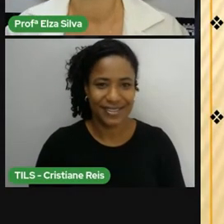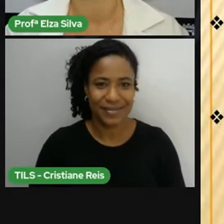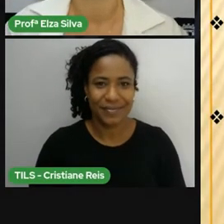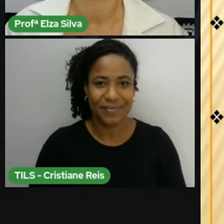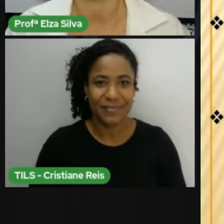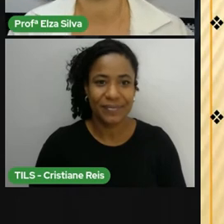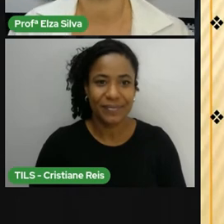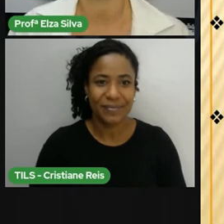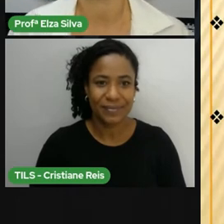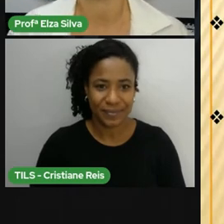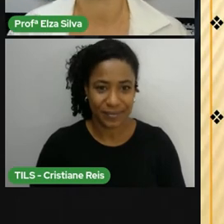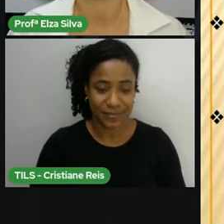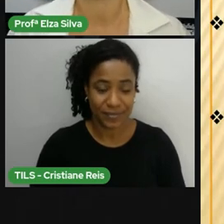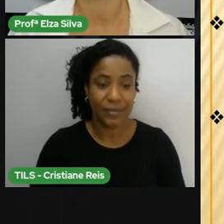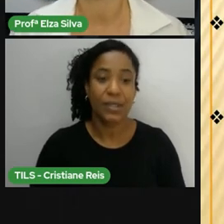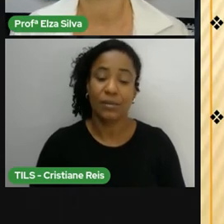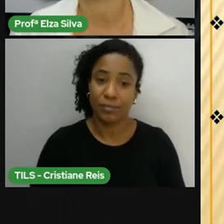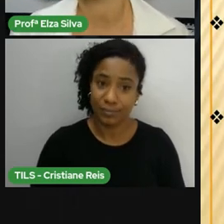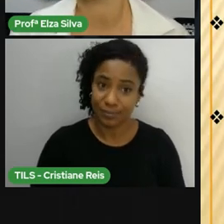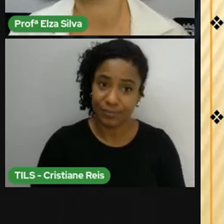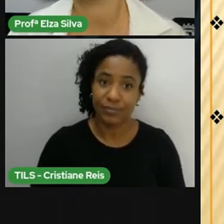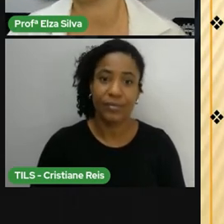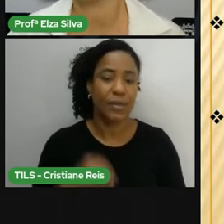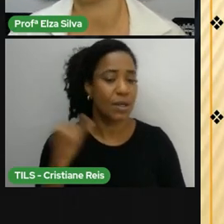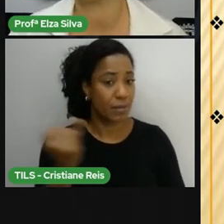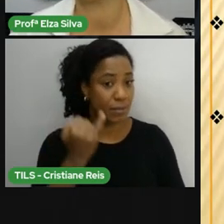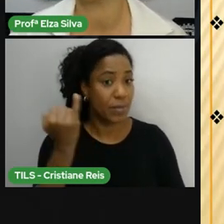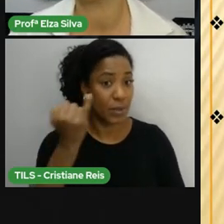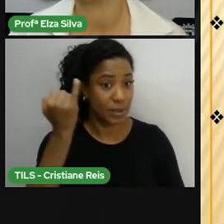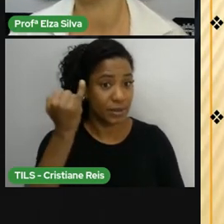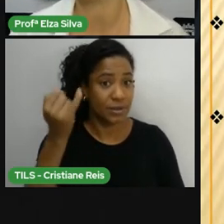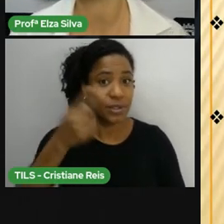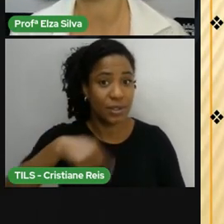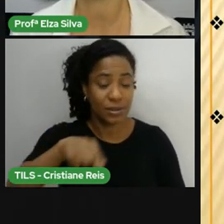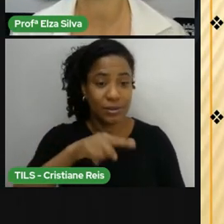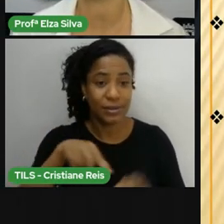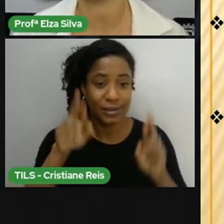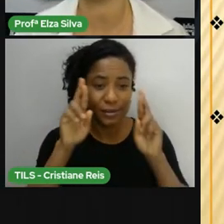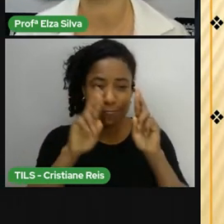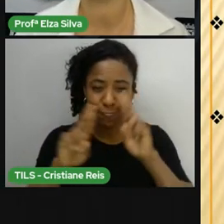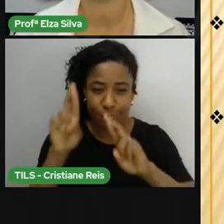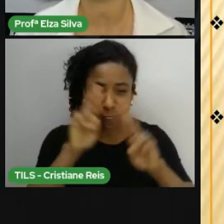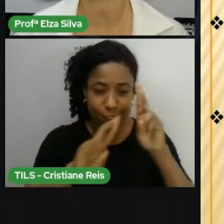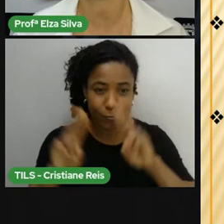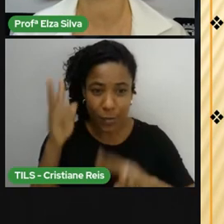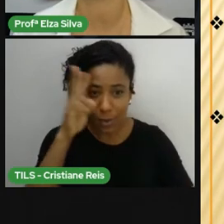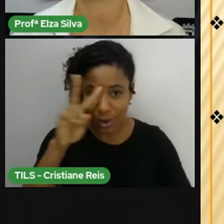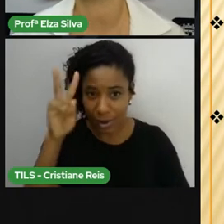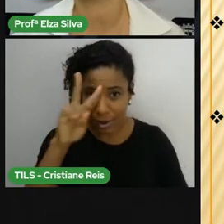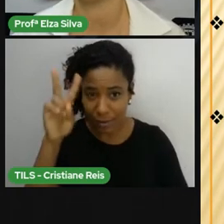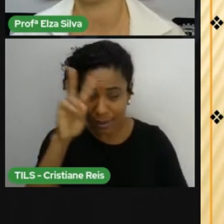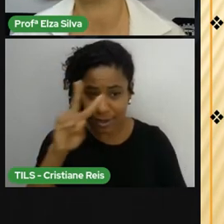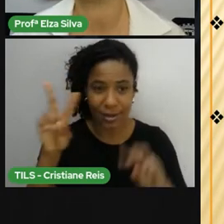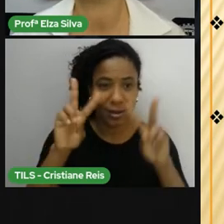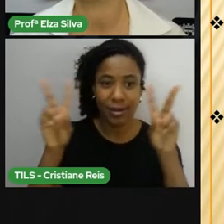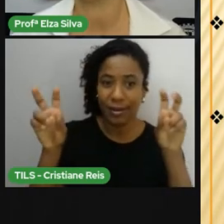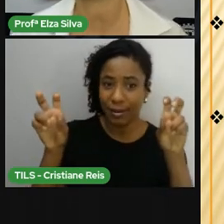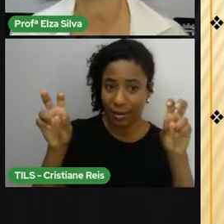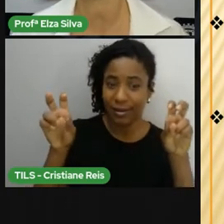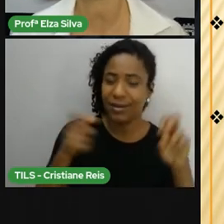Bom É importante Agora Que a gente Faça uma Revisão Vamos nos Perguntar What did you learn Today?